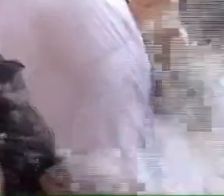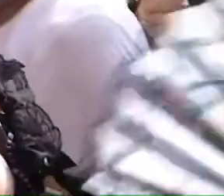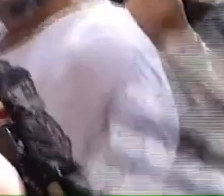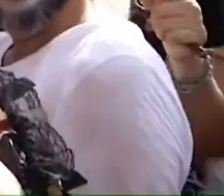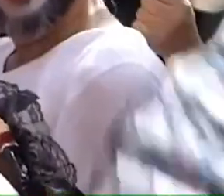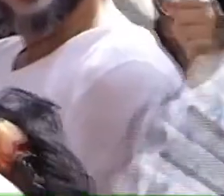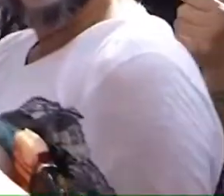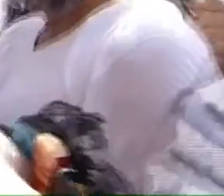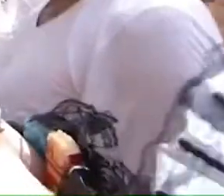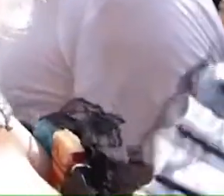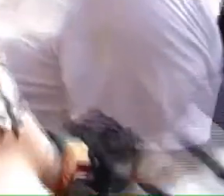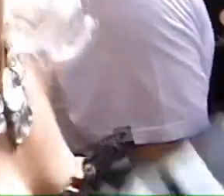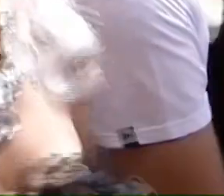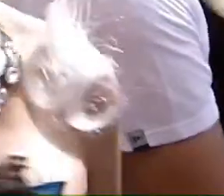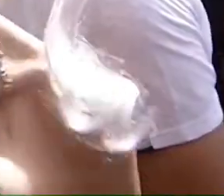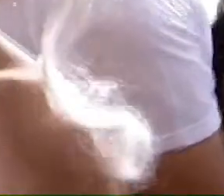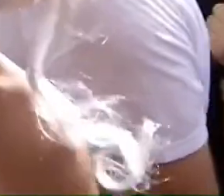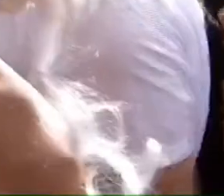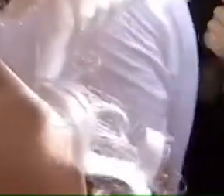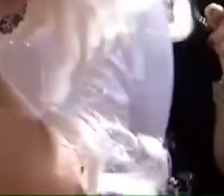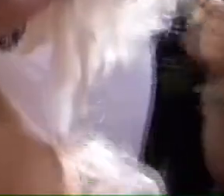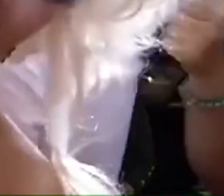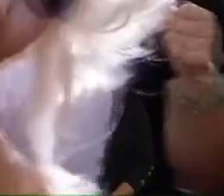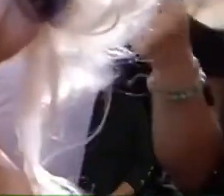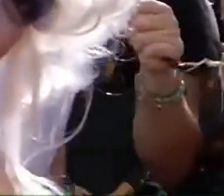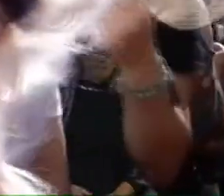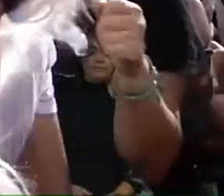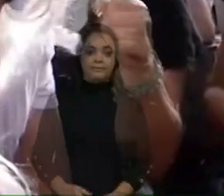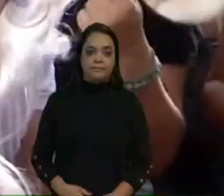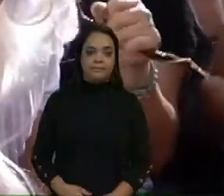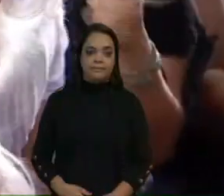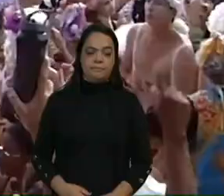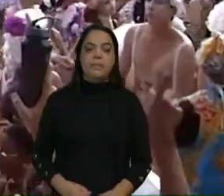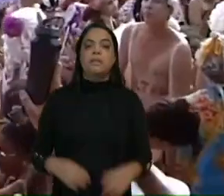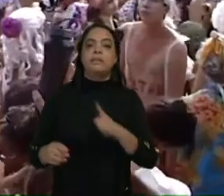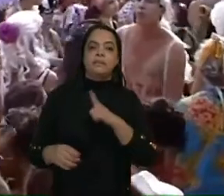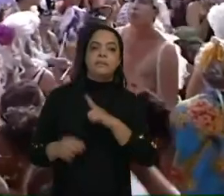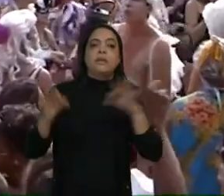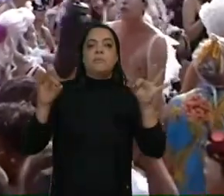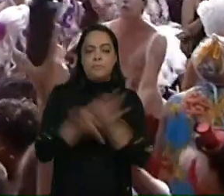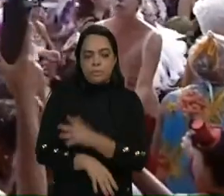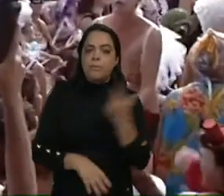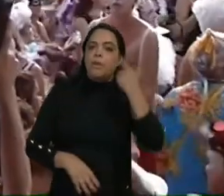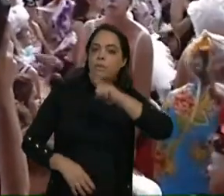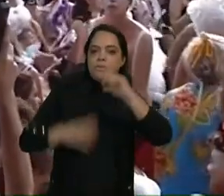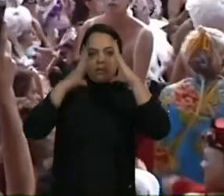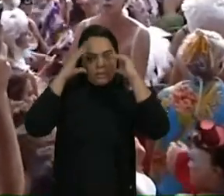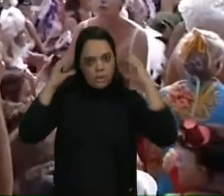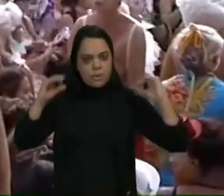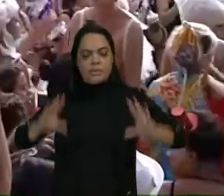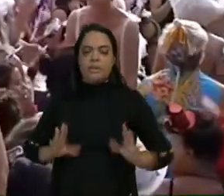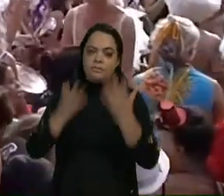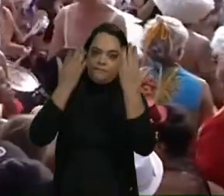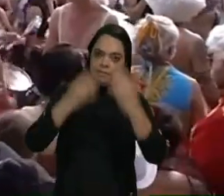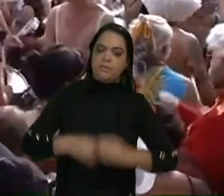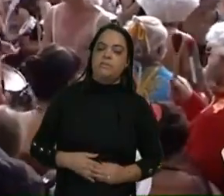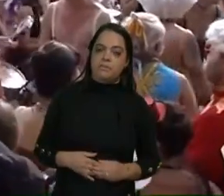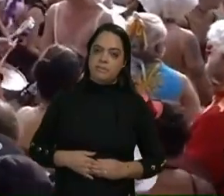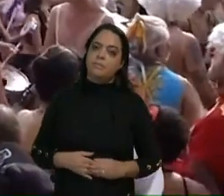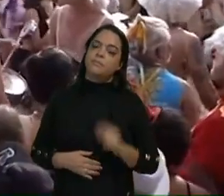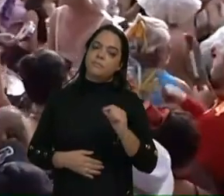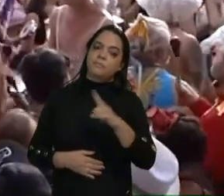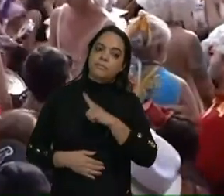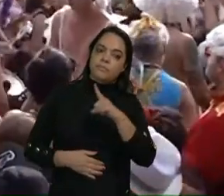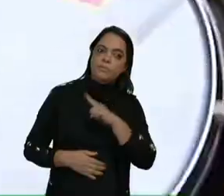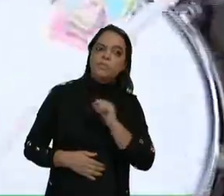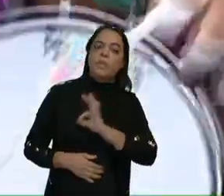somando capital e interior, o aparato de segurança do Estado está de prontidão para garantir tranquilidade à festa. Os efetivos da